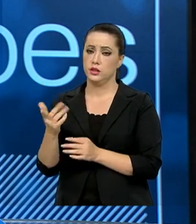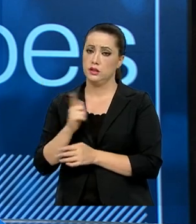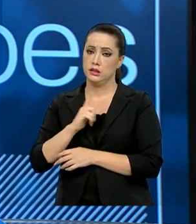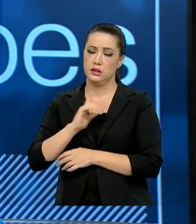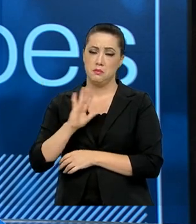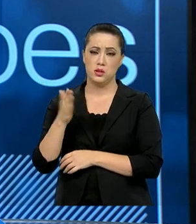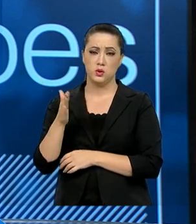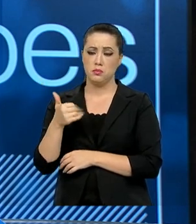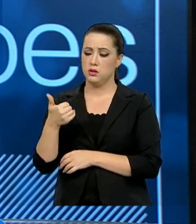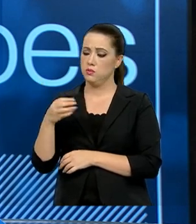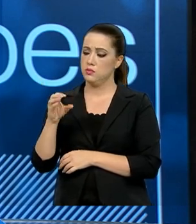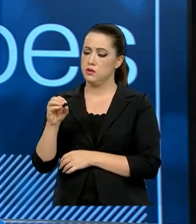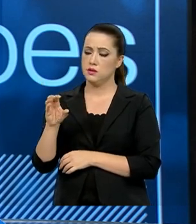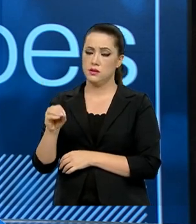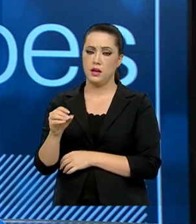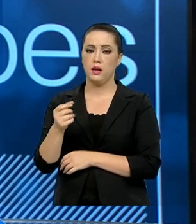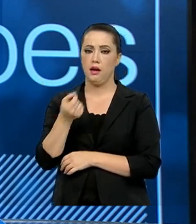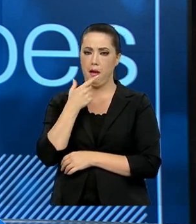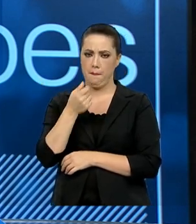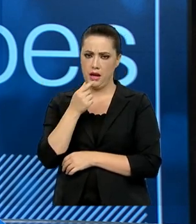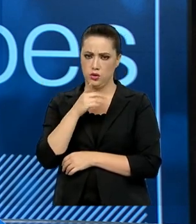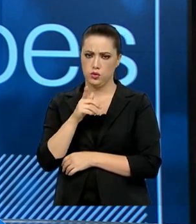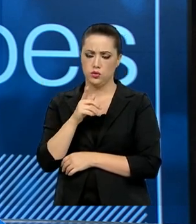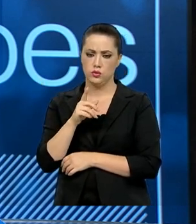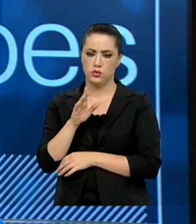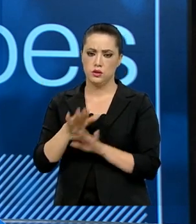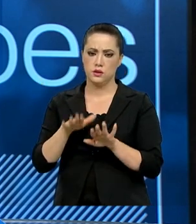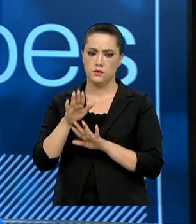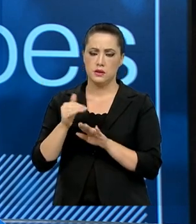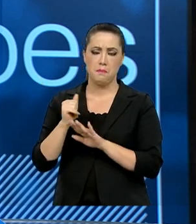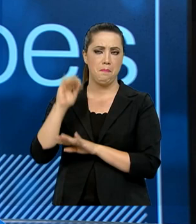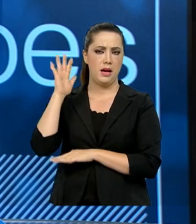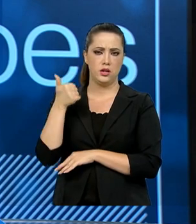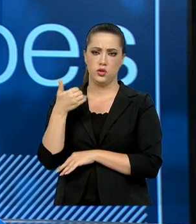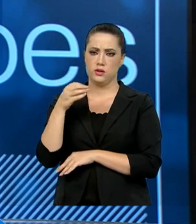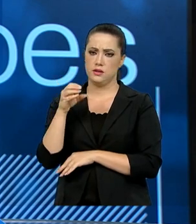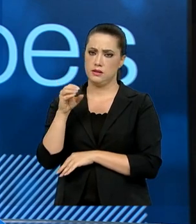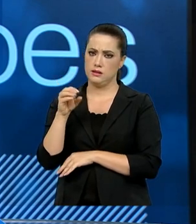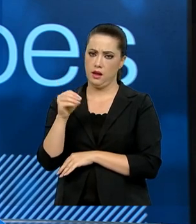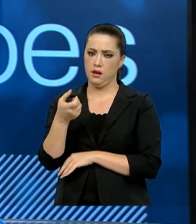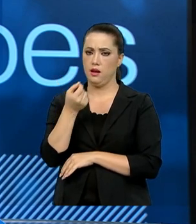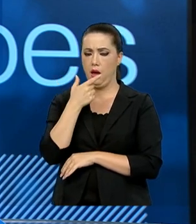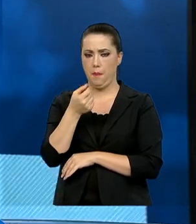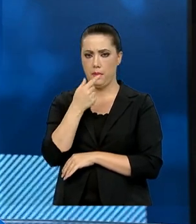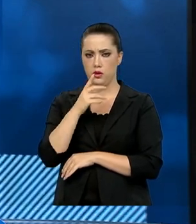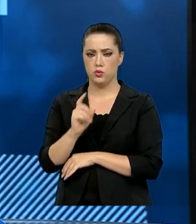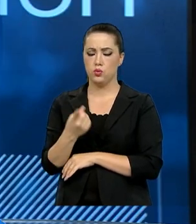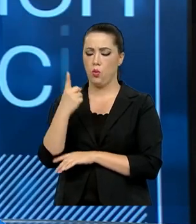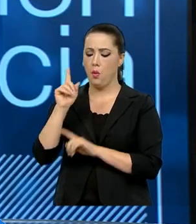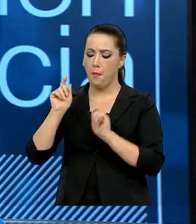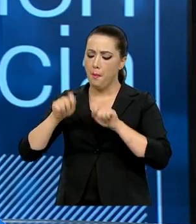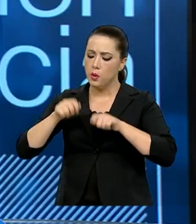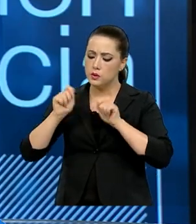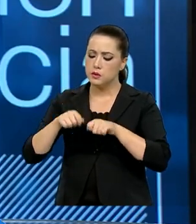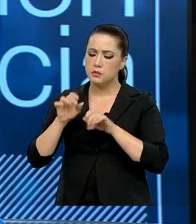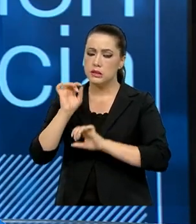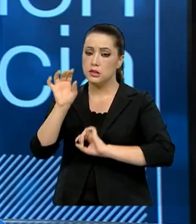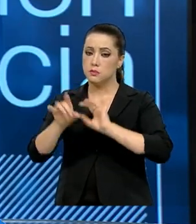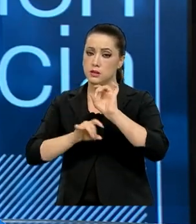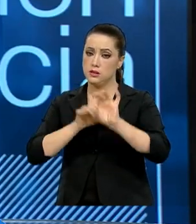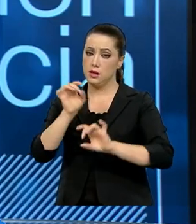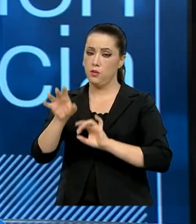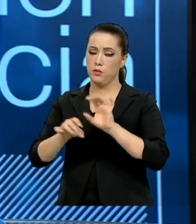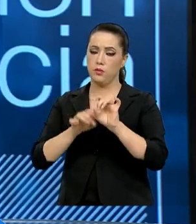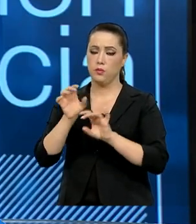fármacos considerados, às vezes, alguns consideram até muito mais de 100, mas 100 fármacos com uma condição muito especial